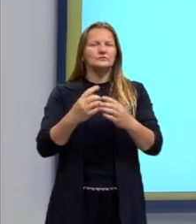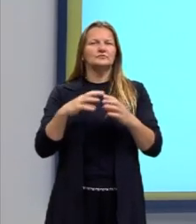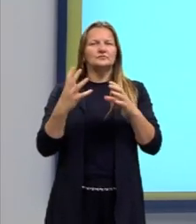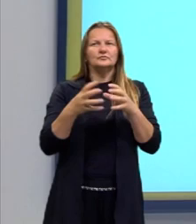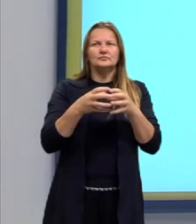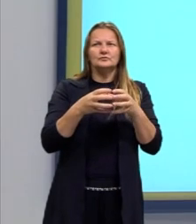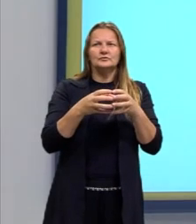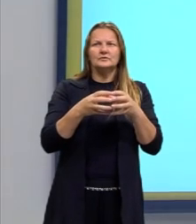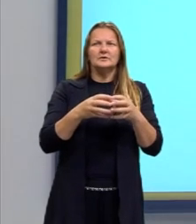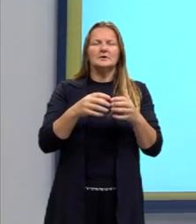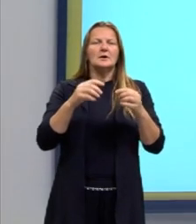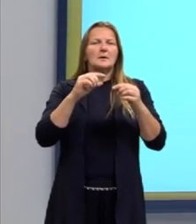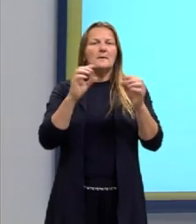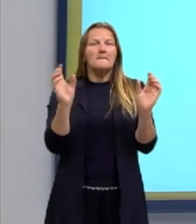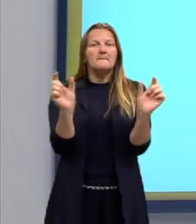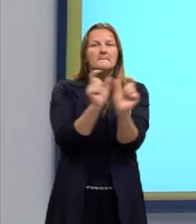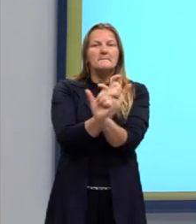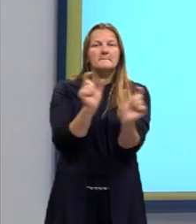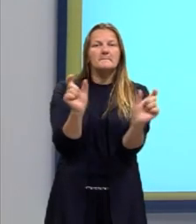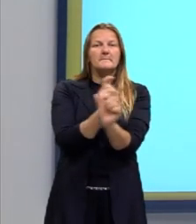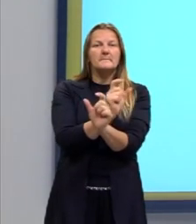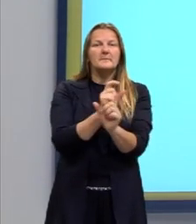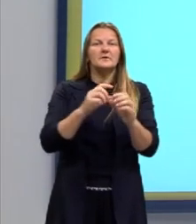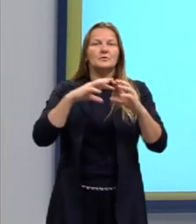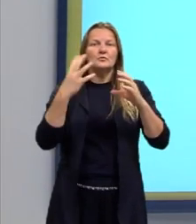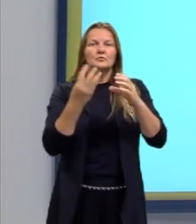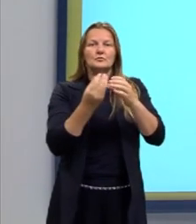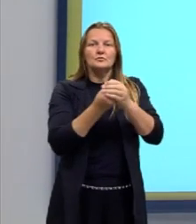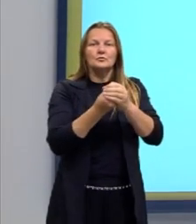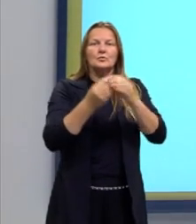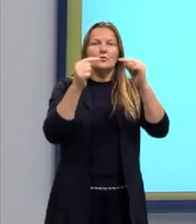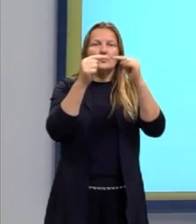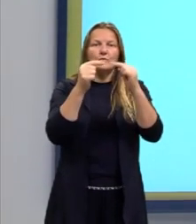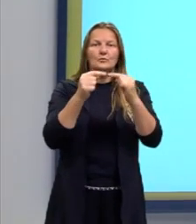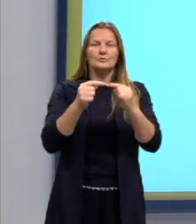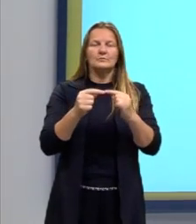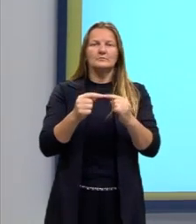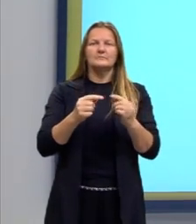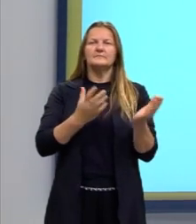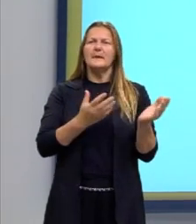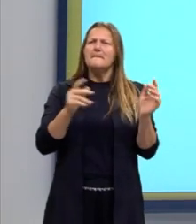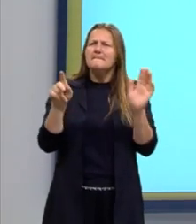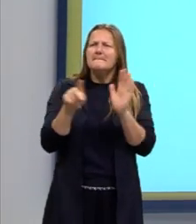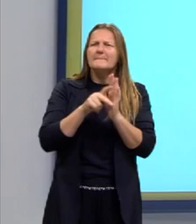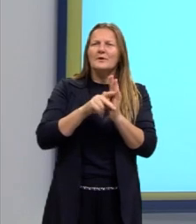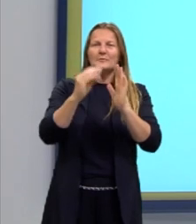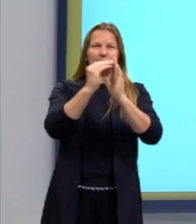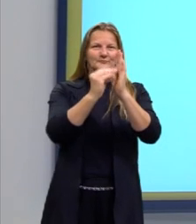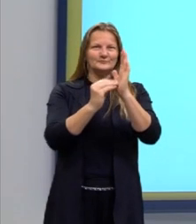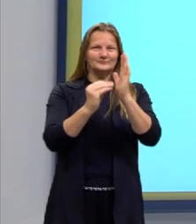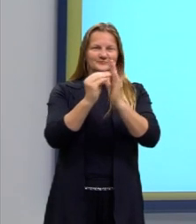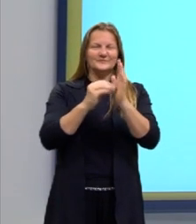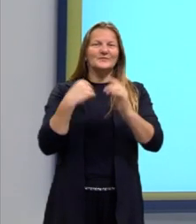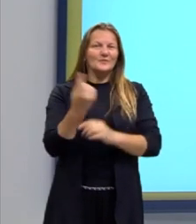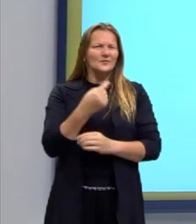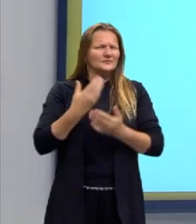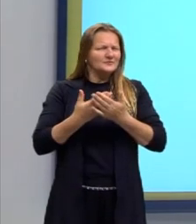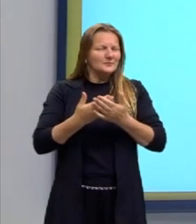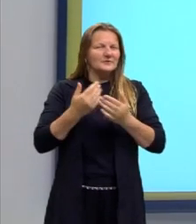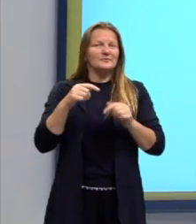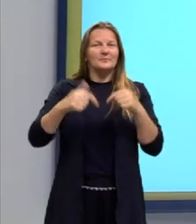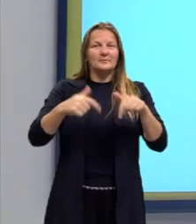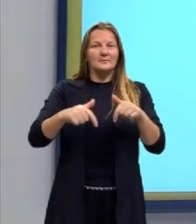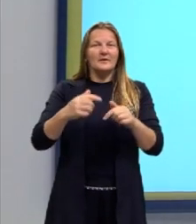A permutação, o arranjo e a combinação, que é aí o conteúdo que nós trabalhamos na última